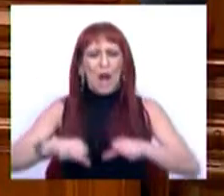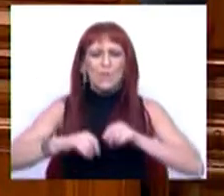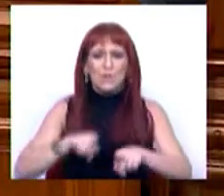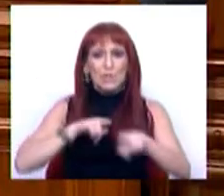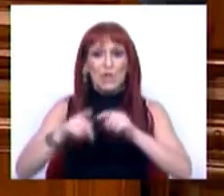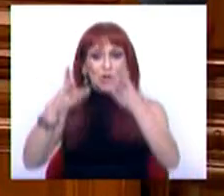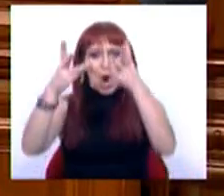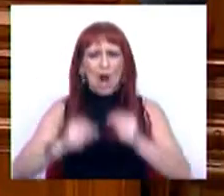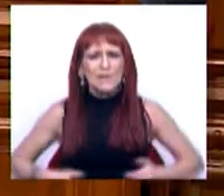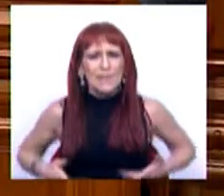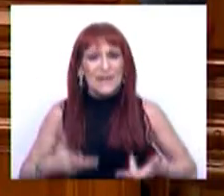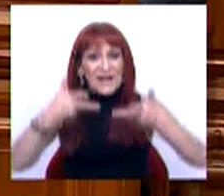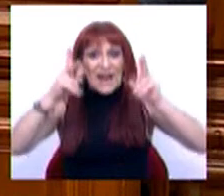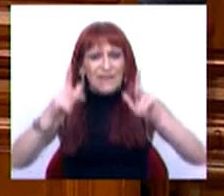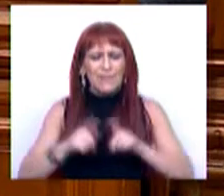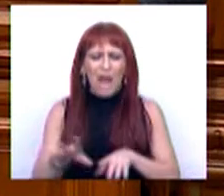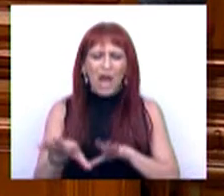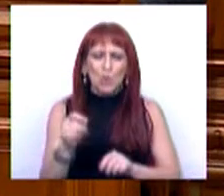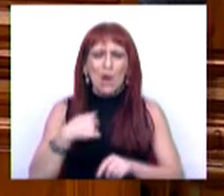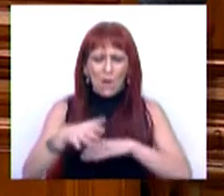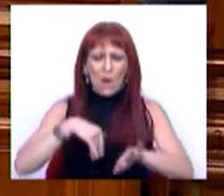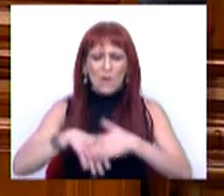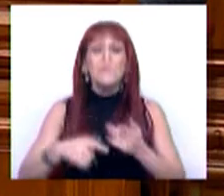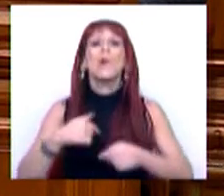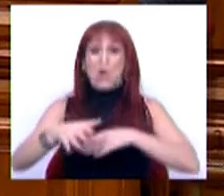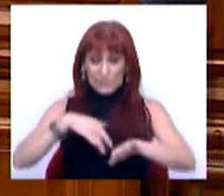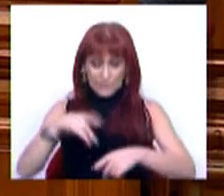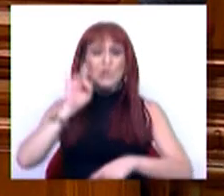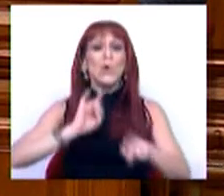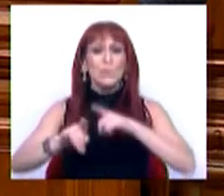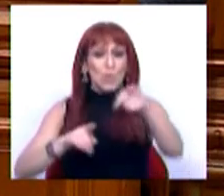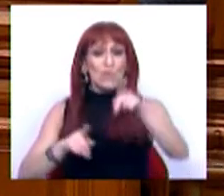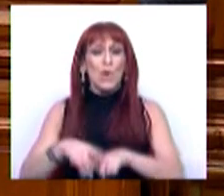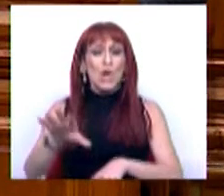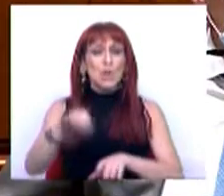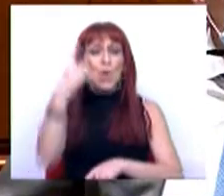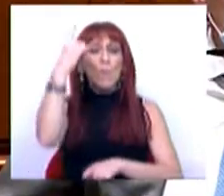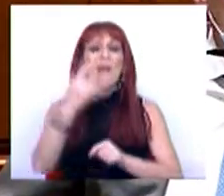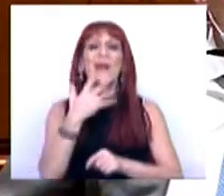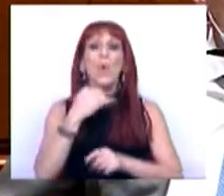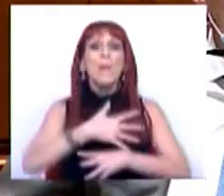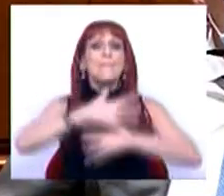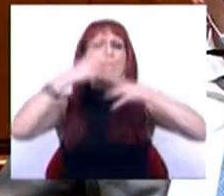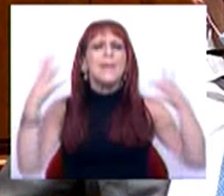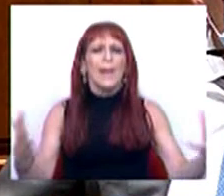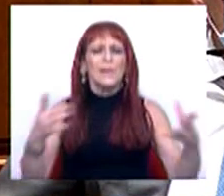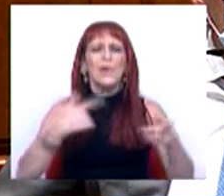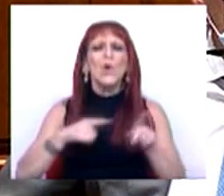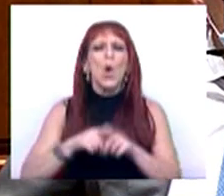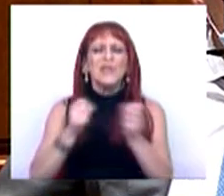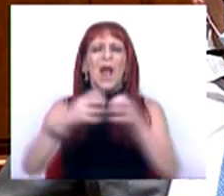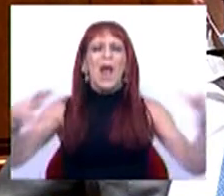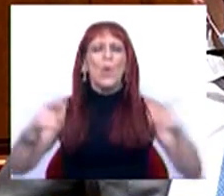política orçamental. É essa a escolha que fazemos. E fazemos, Sra. Deputada, com uma escolha de grande rigor. É porque nós não